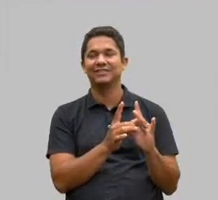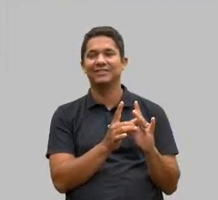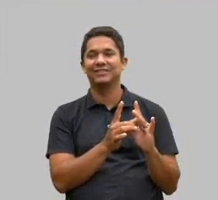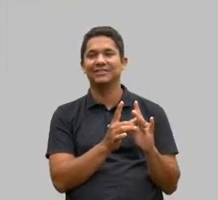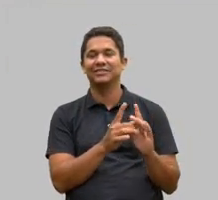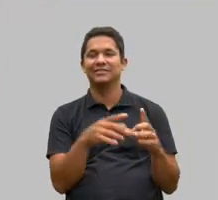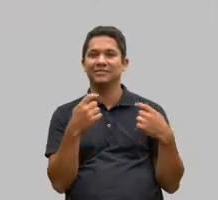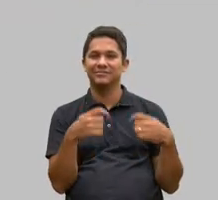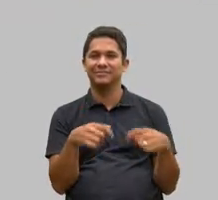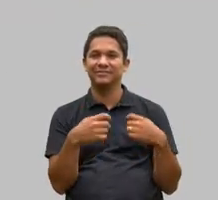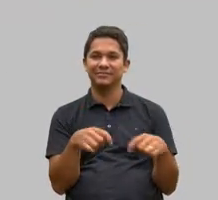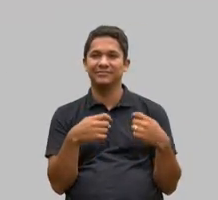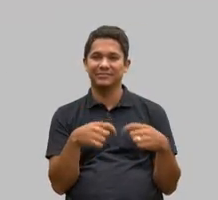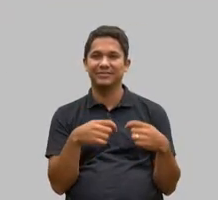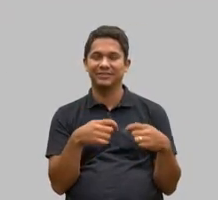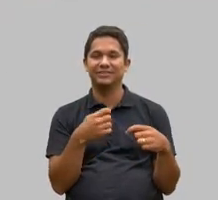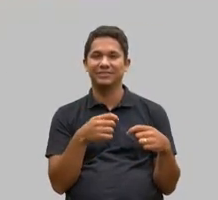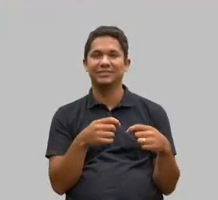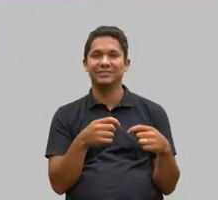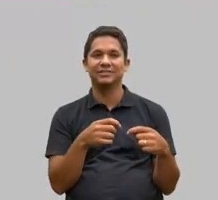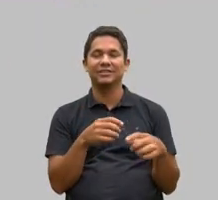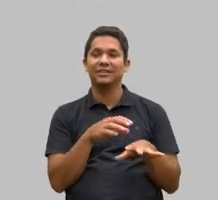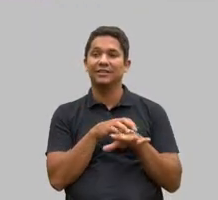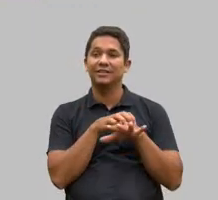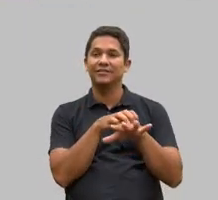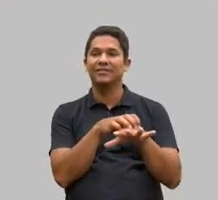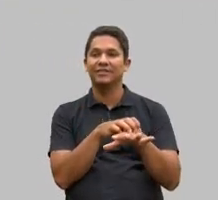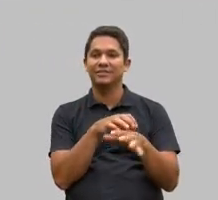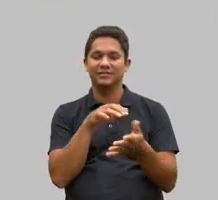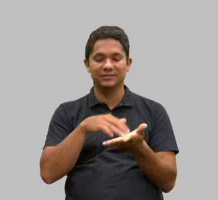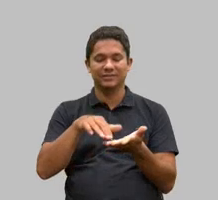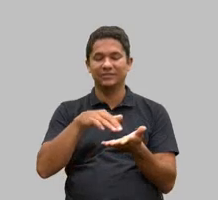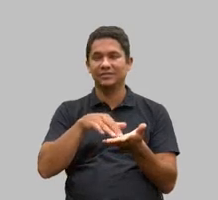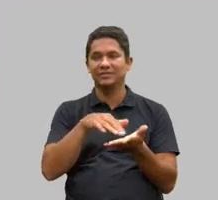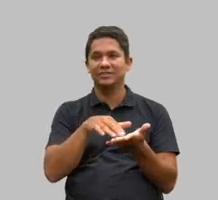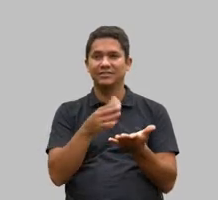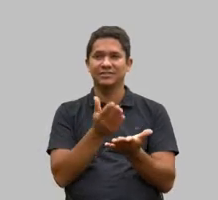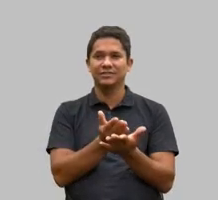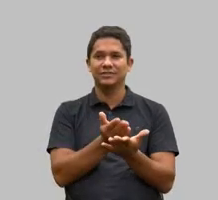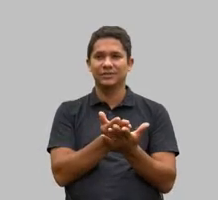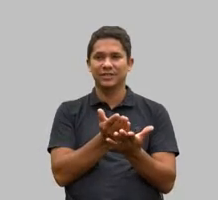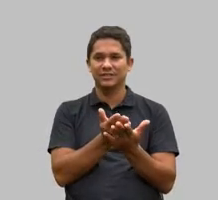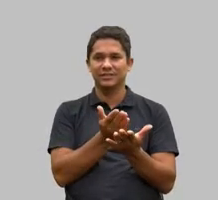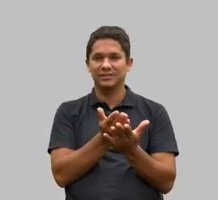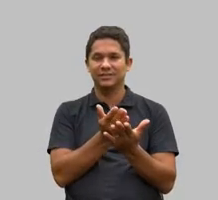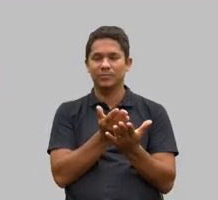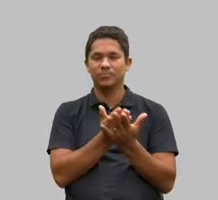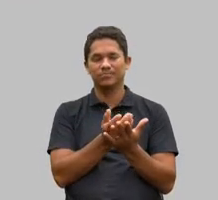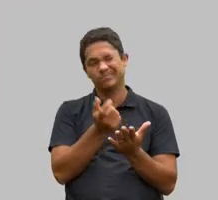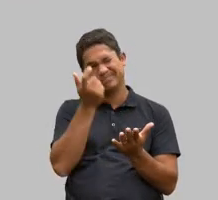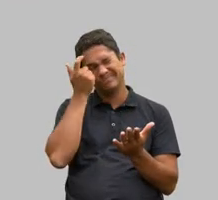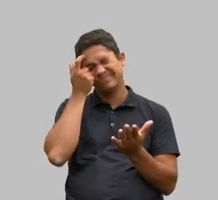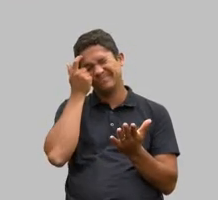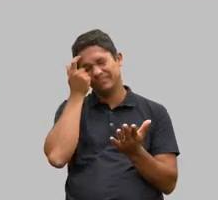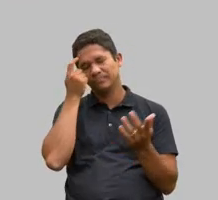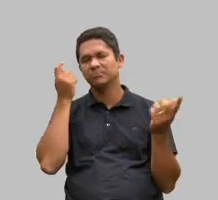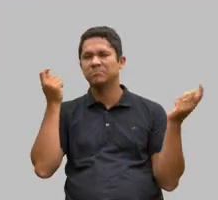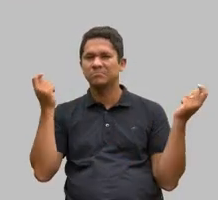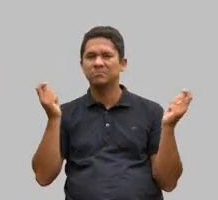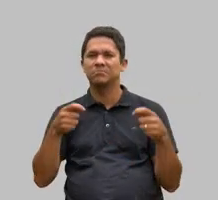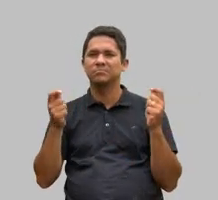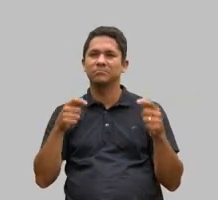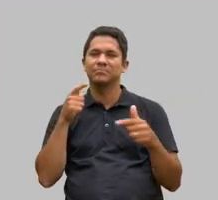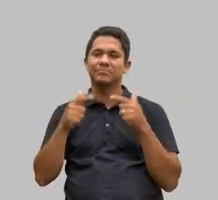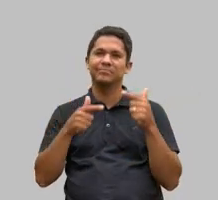levar ao nosso secretário de educação que é uma pessoa maravilhosa essa ideia de que podemos trabalhar